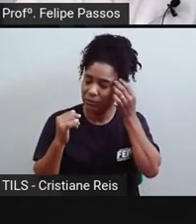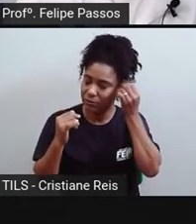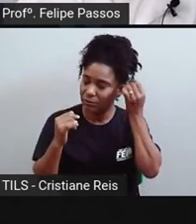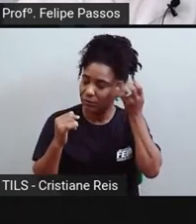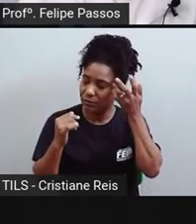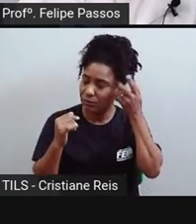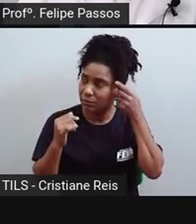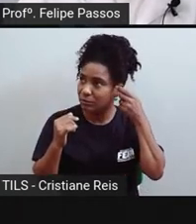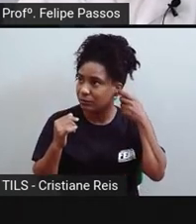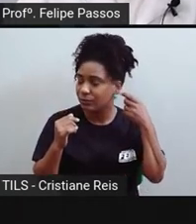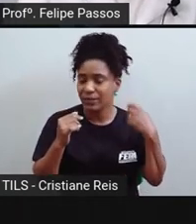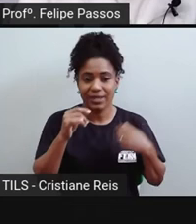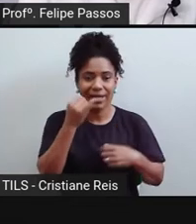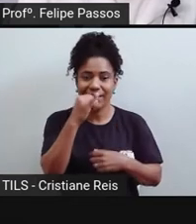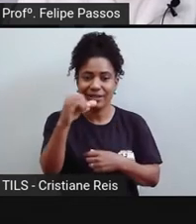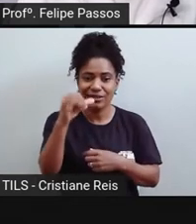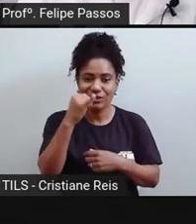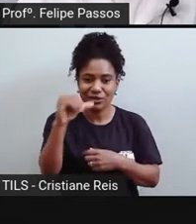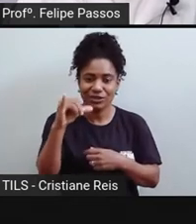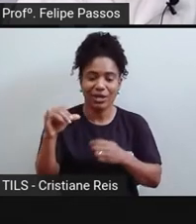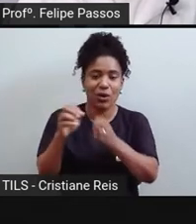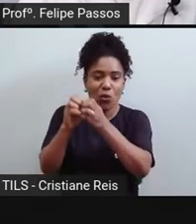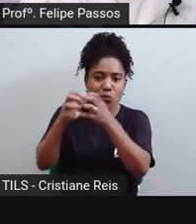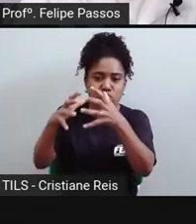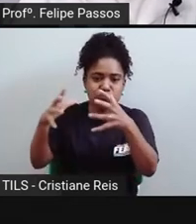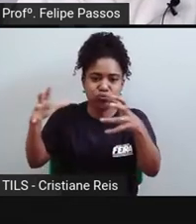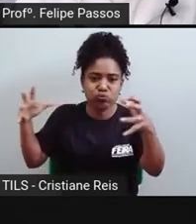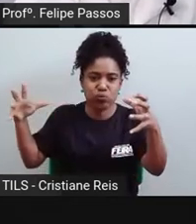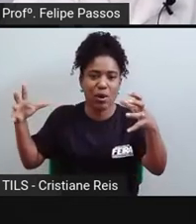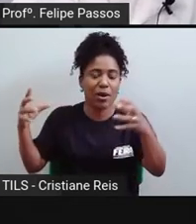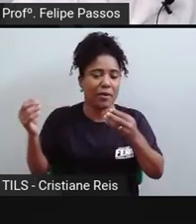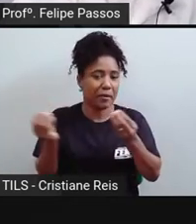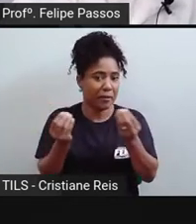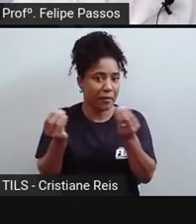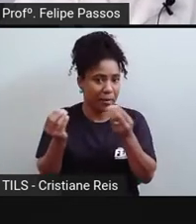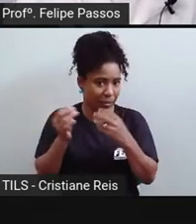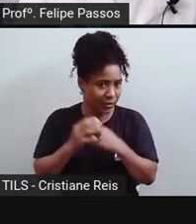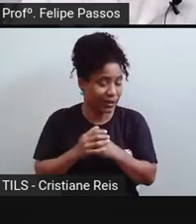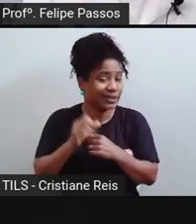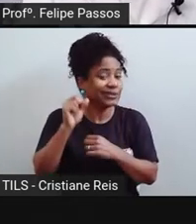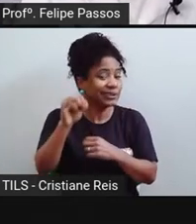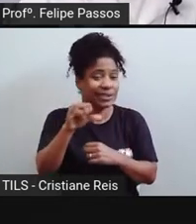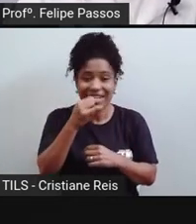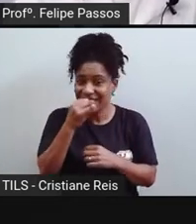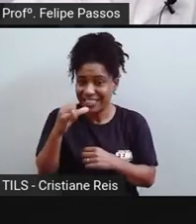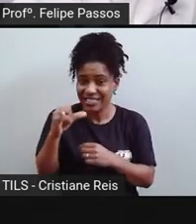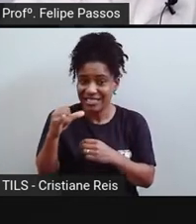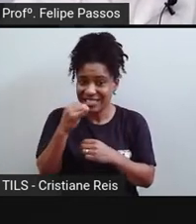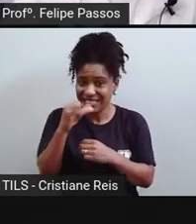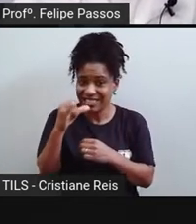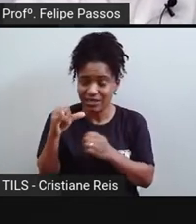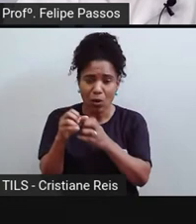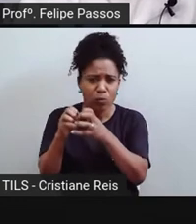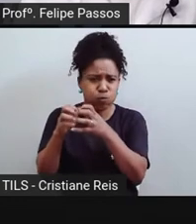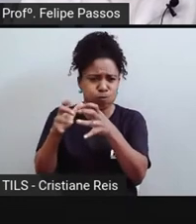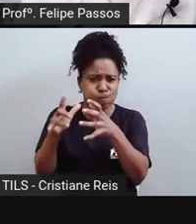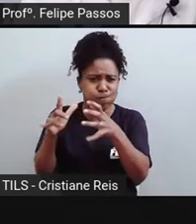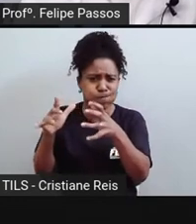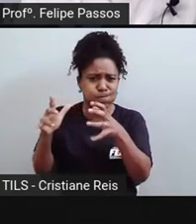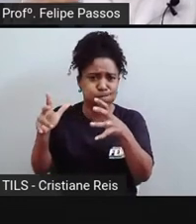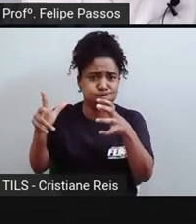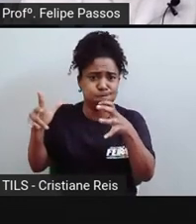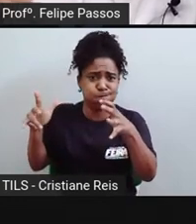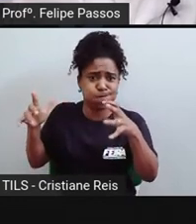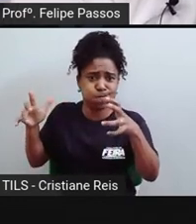cidade ali estão sob um risco iminente. Se acontecer um acidente, é um acidente grave. Ponto.